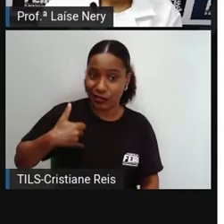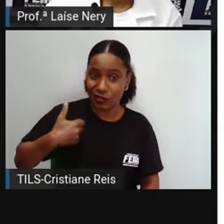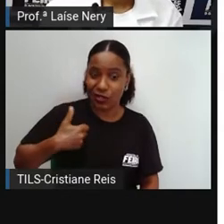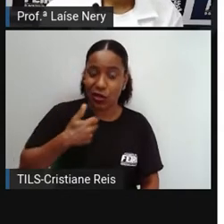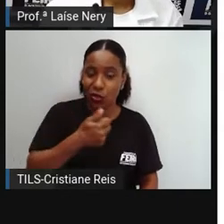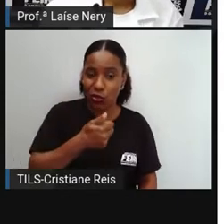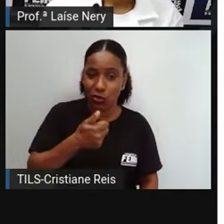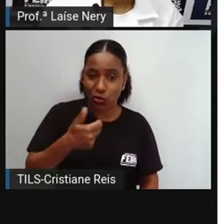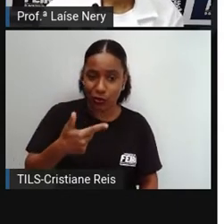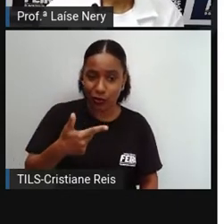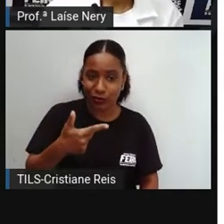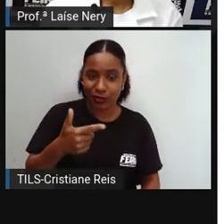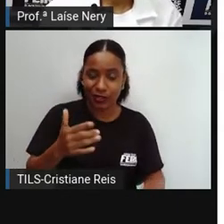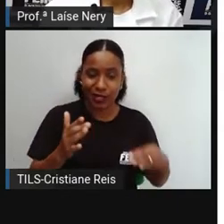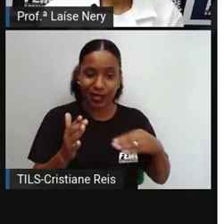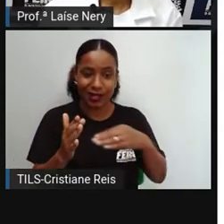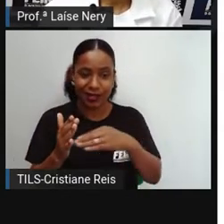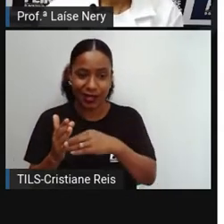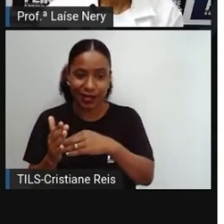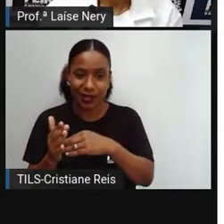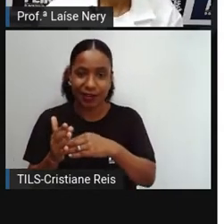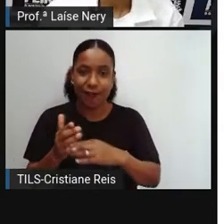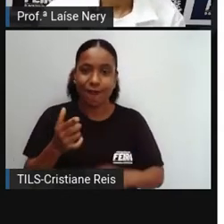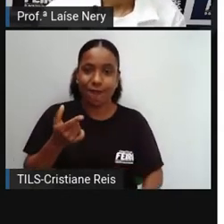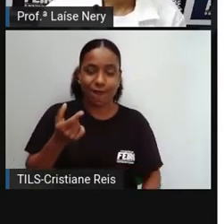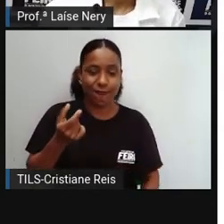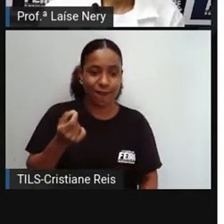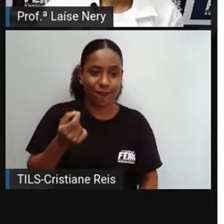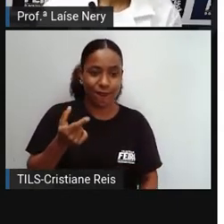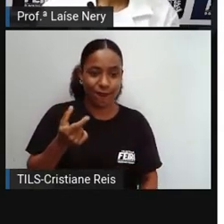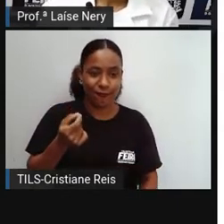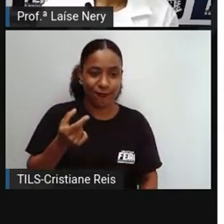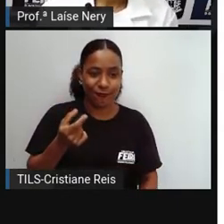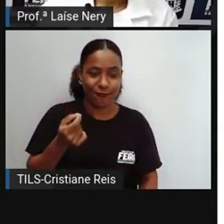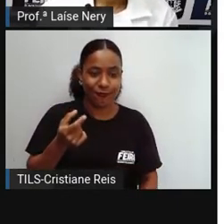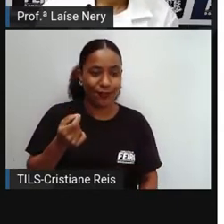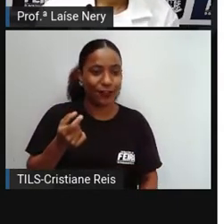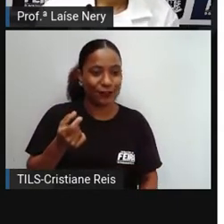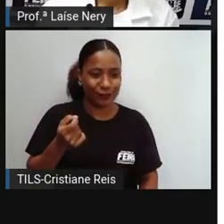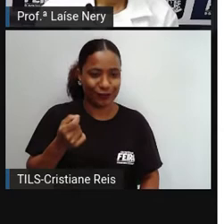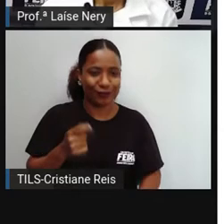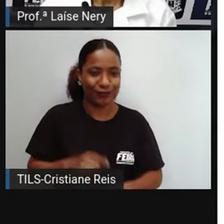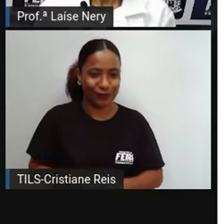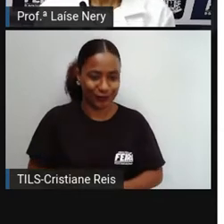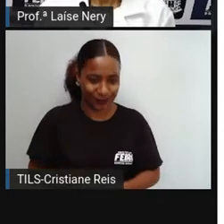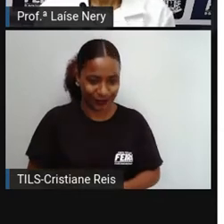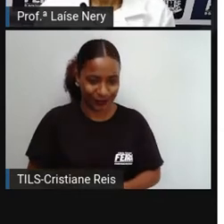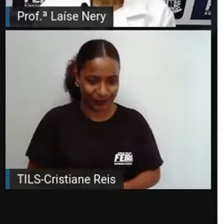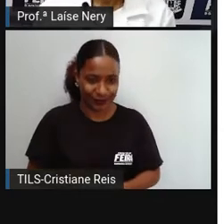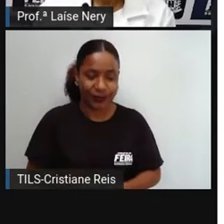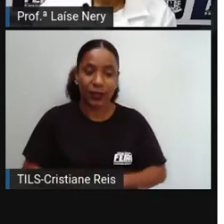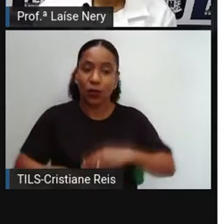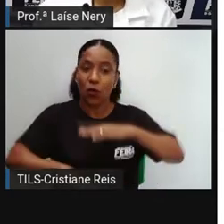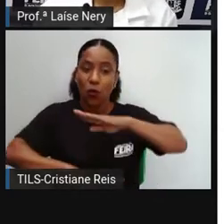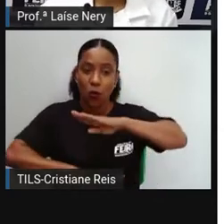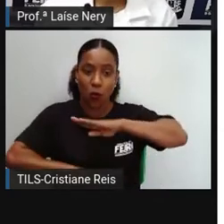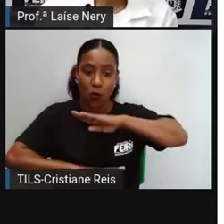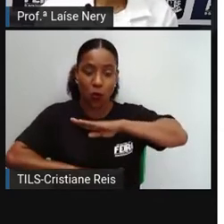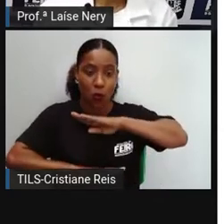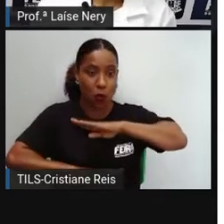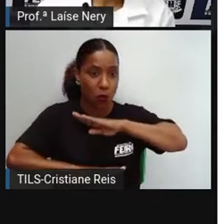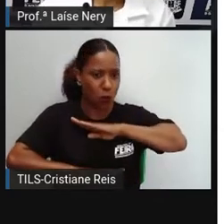E é a fase em que o corpo se prepara para a vida adulta. Ocorrem muitas